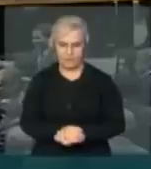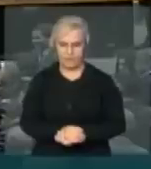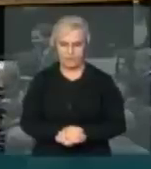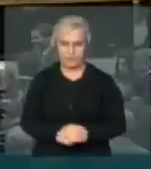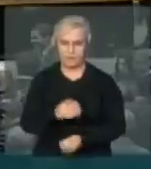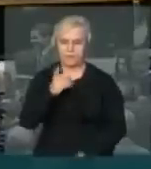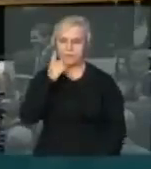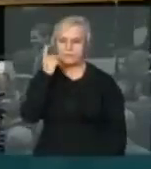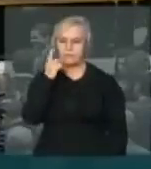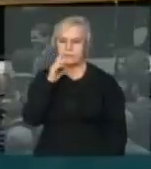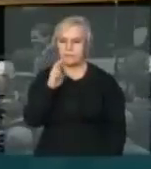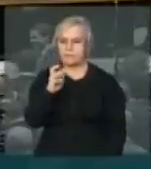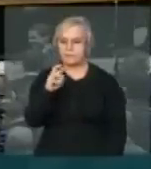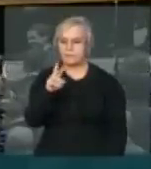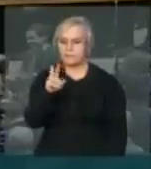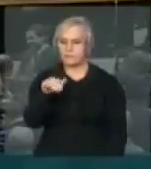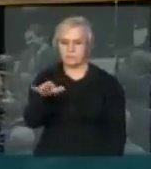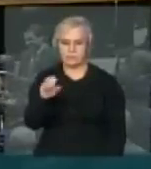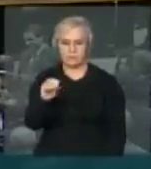Deputado Bruno Araújo